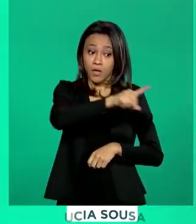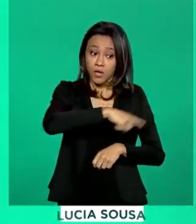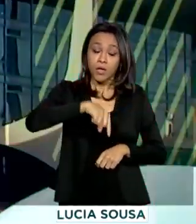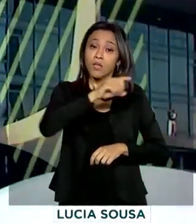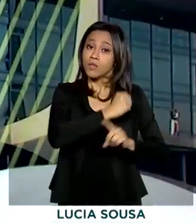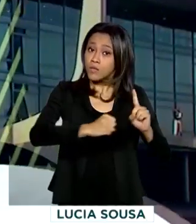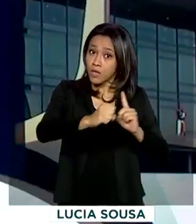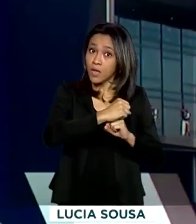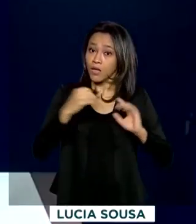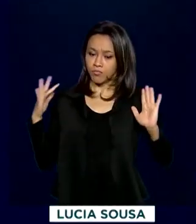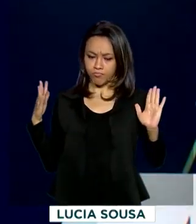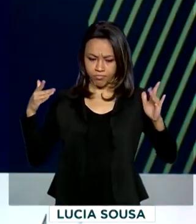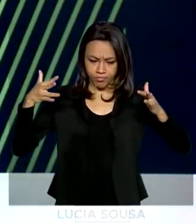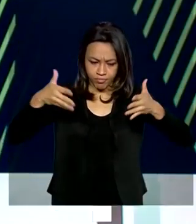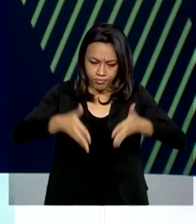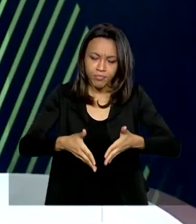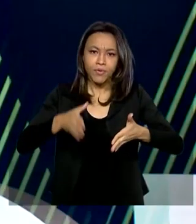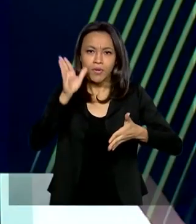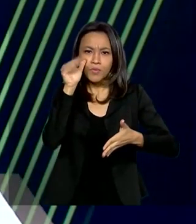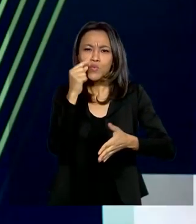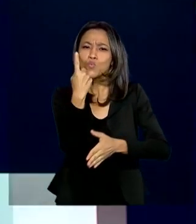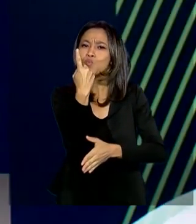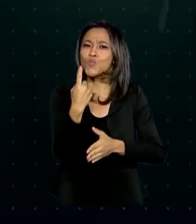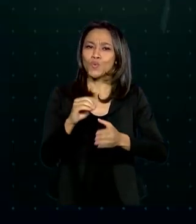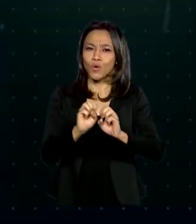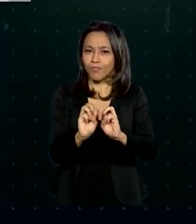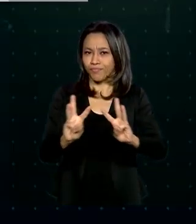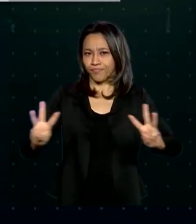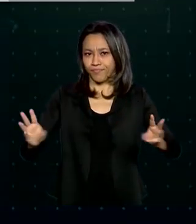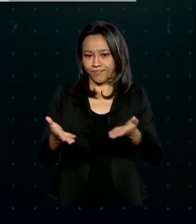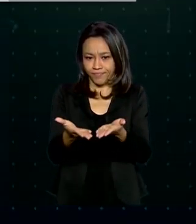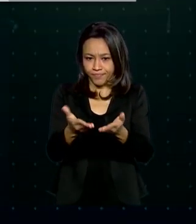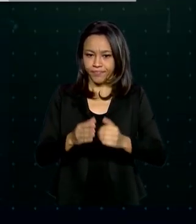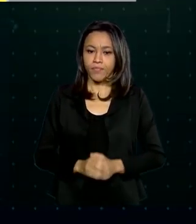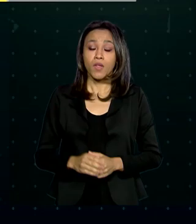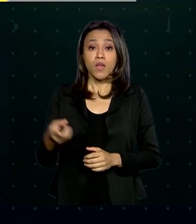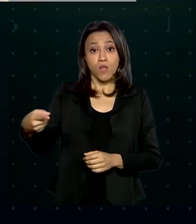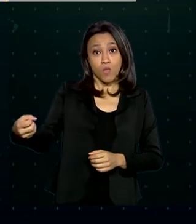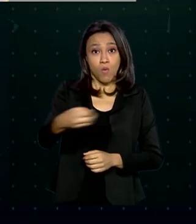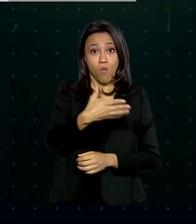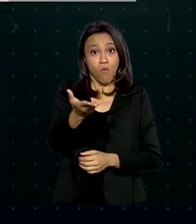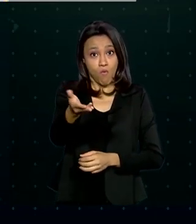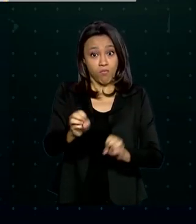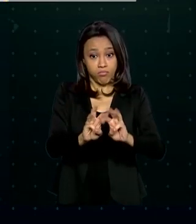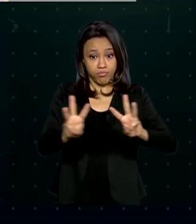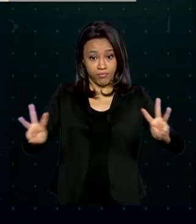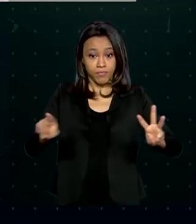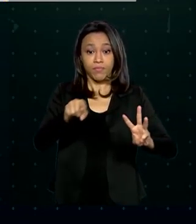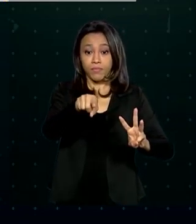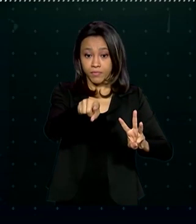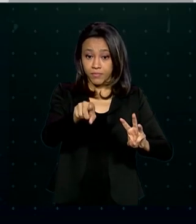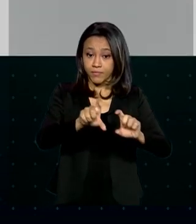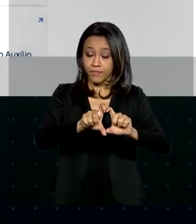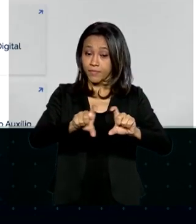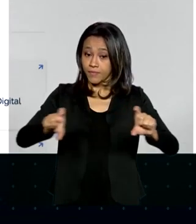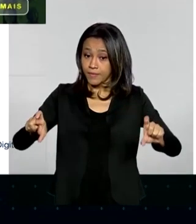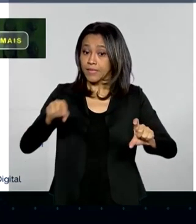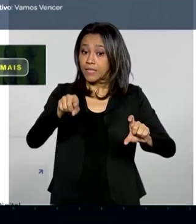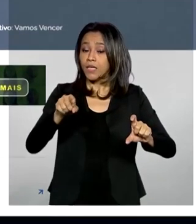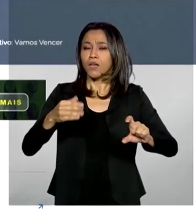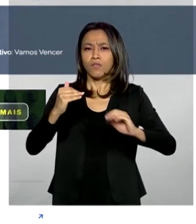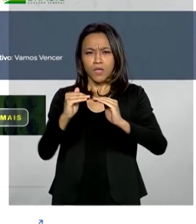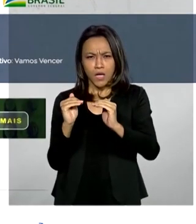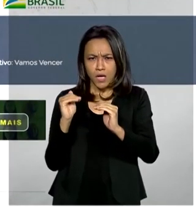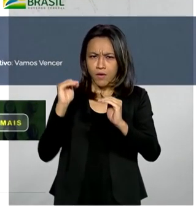conteúdos num só lugar. O novo serviço está disponível no portal Gov.br. Na parte